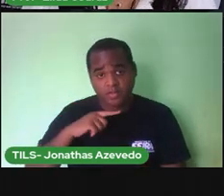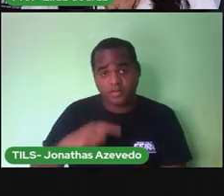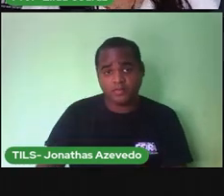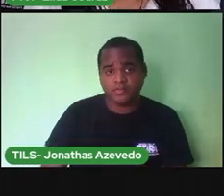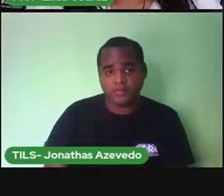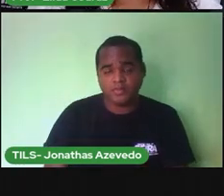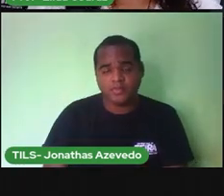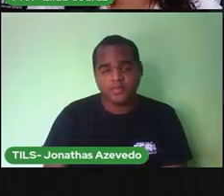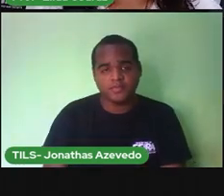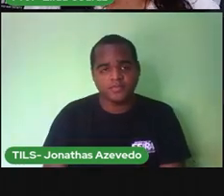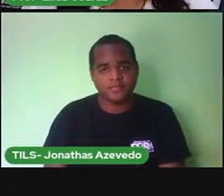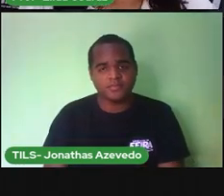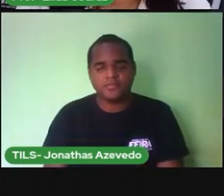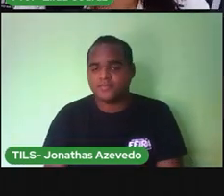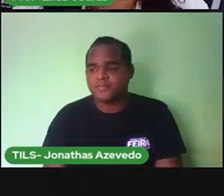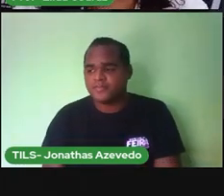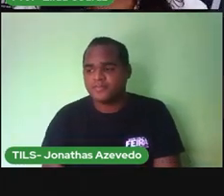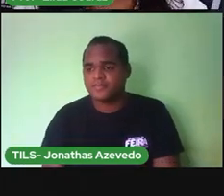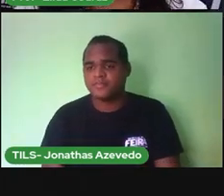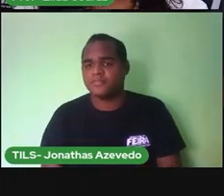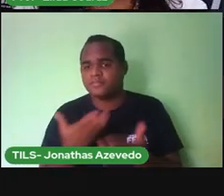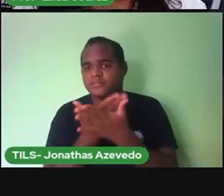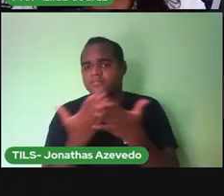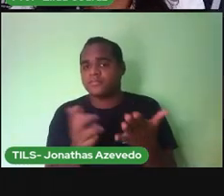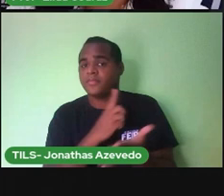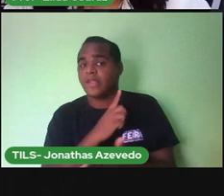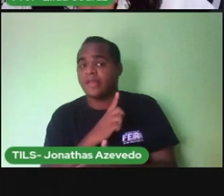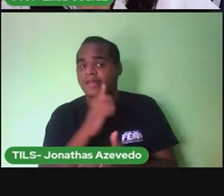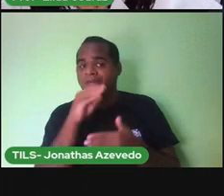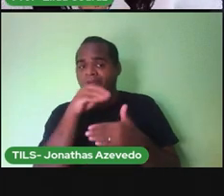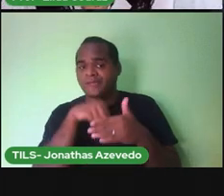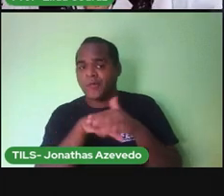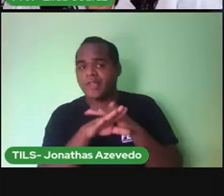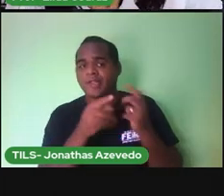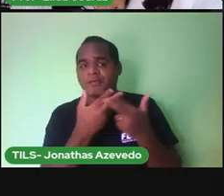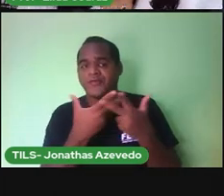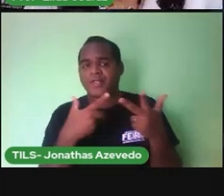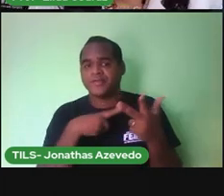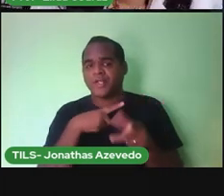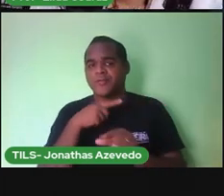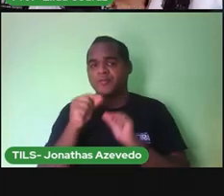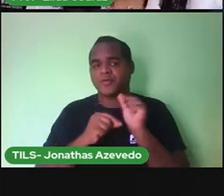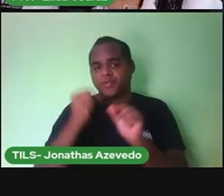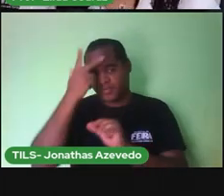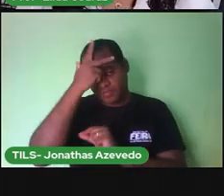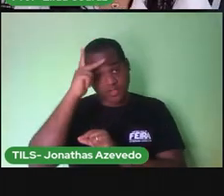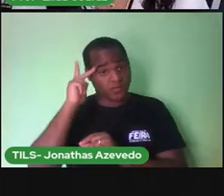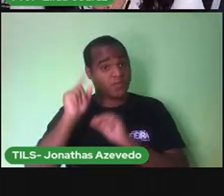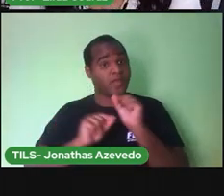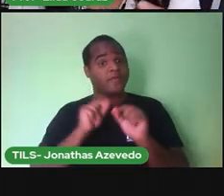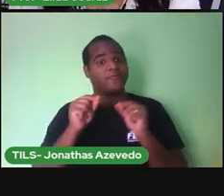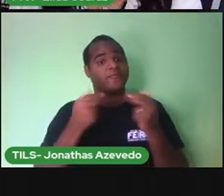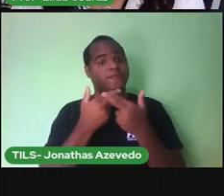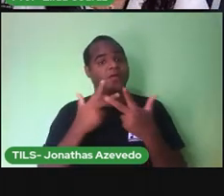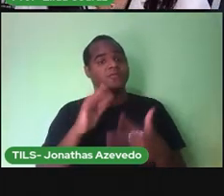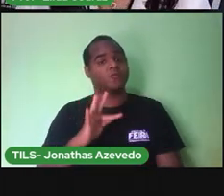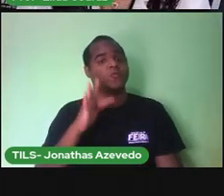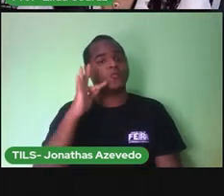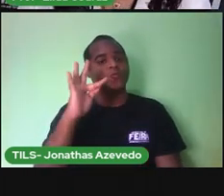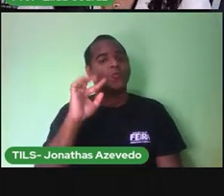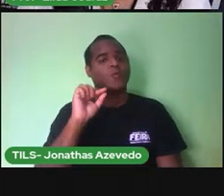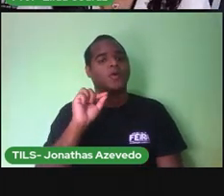E você, o que tem seu guardado para que alguém veja lá no futuro e que você